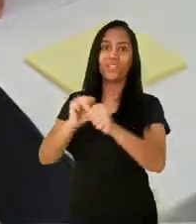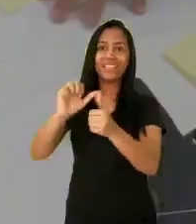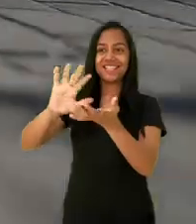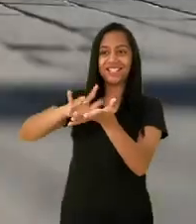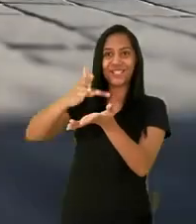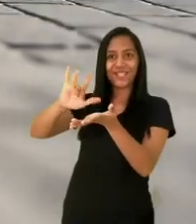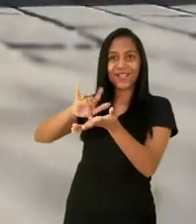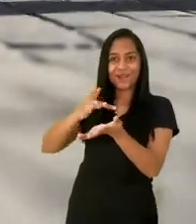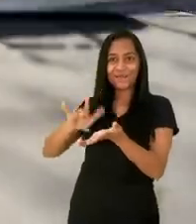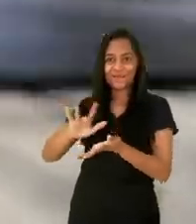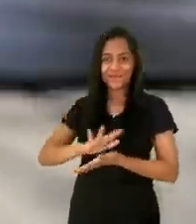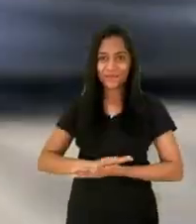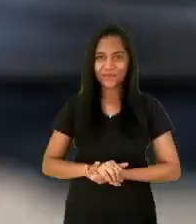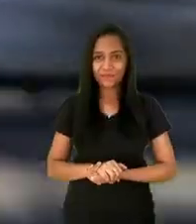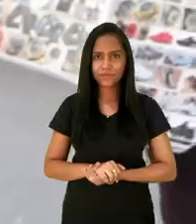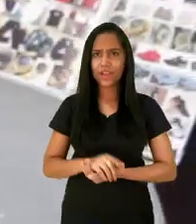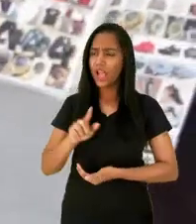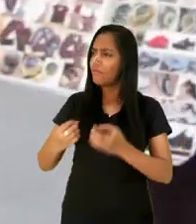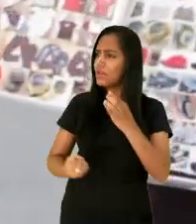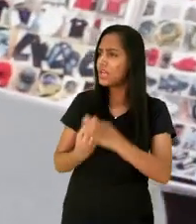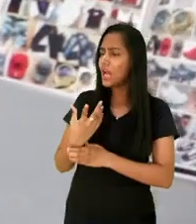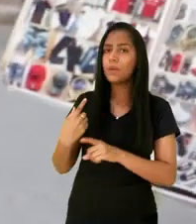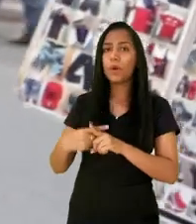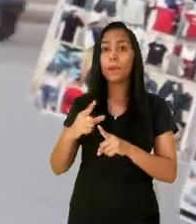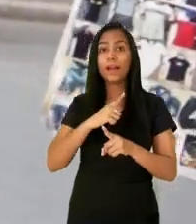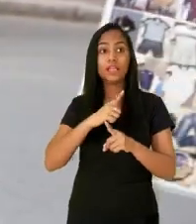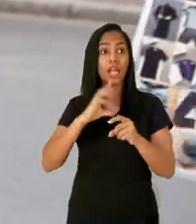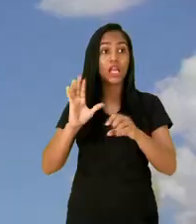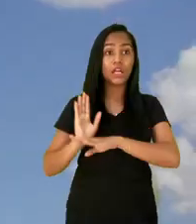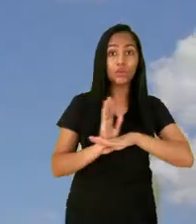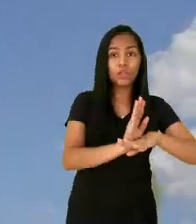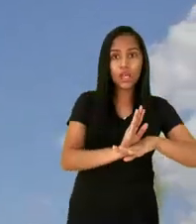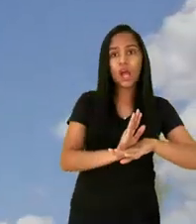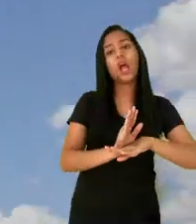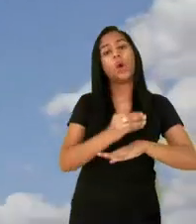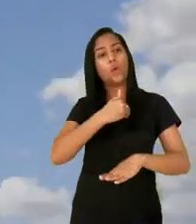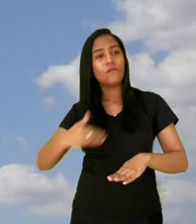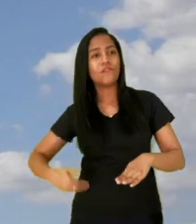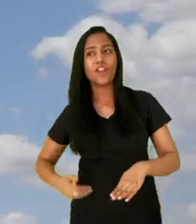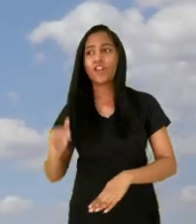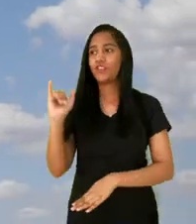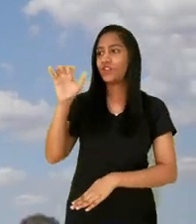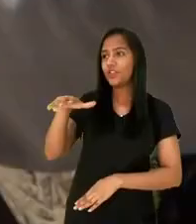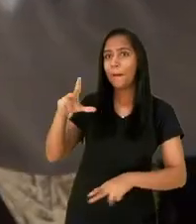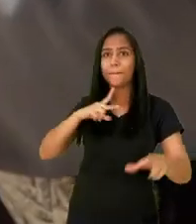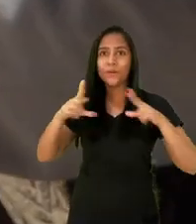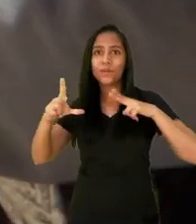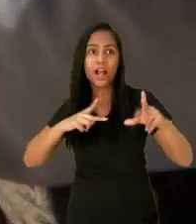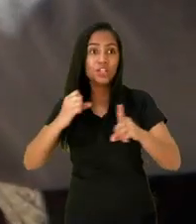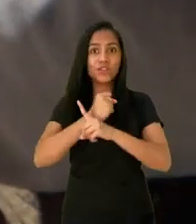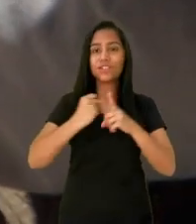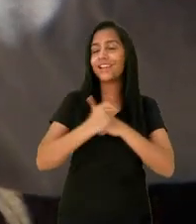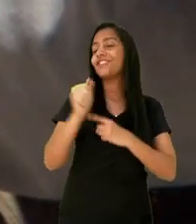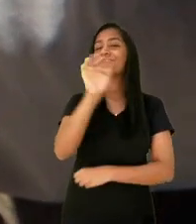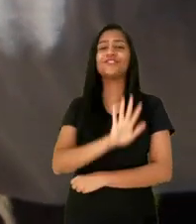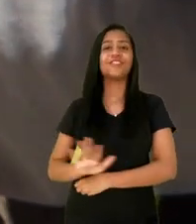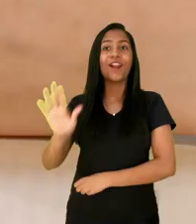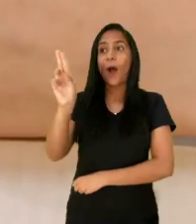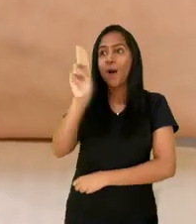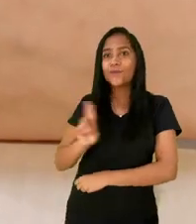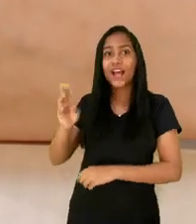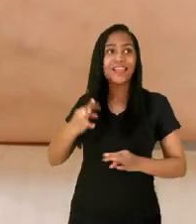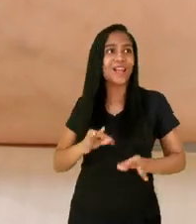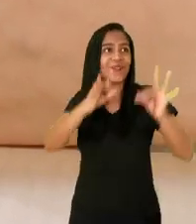condições de vida nas cidades, nessa realidade da transformação digital. Ela foi feita para apoiar governos,